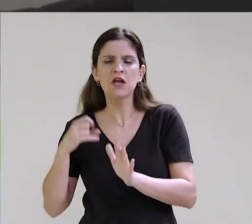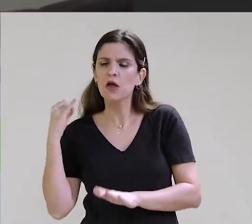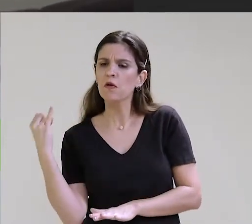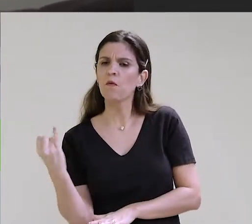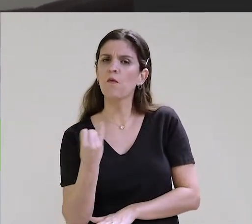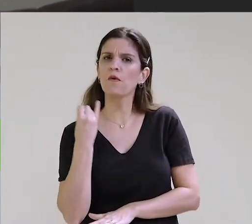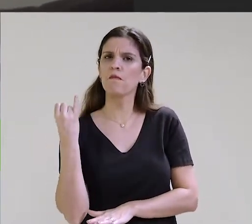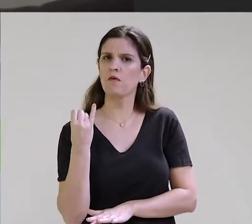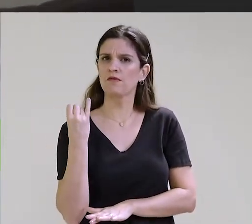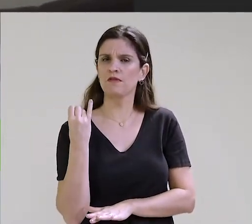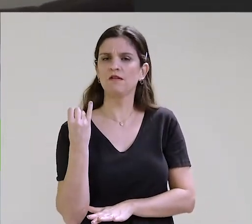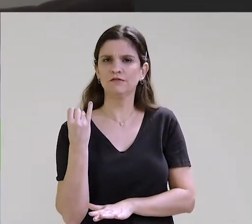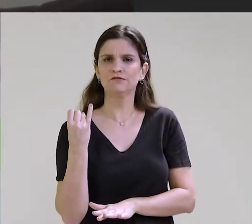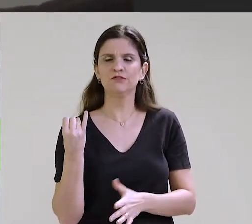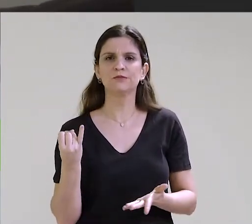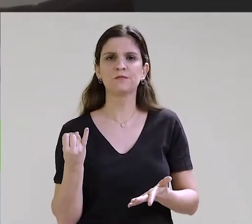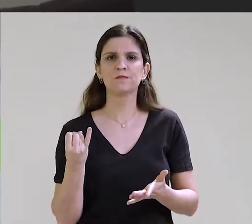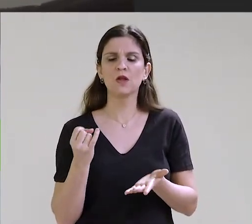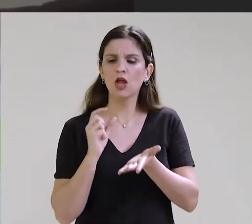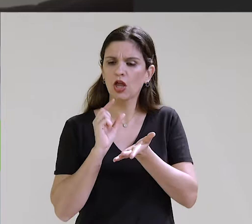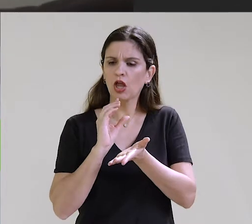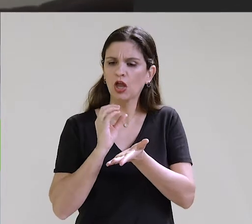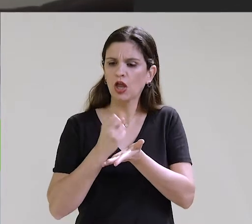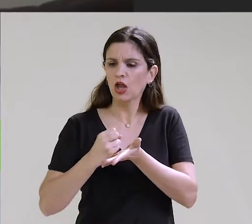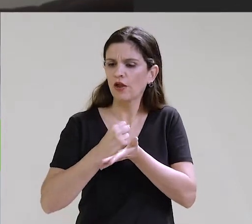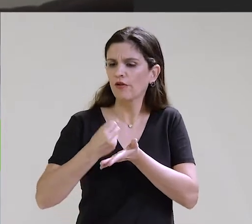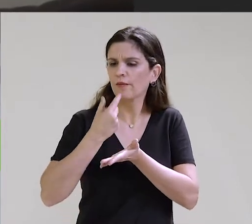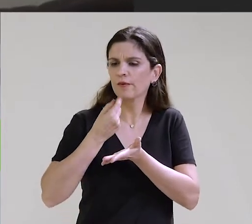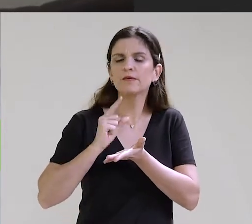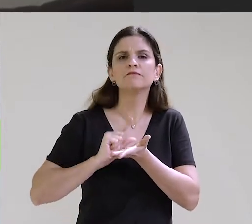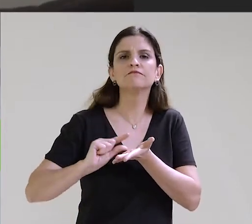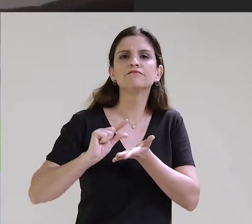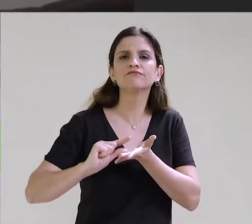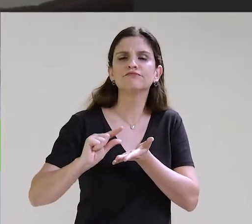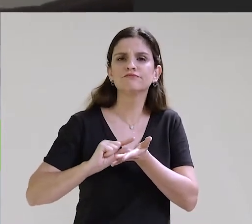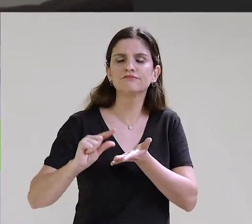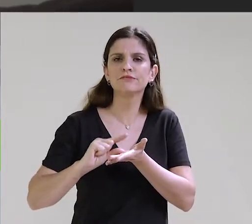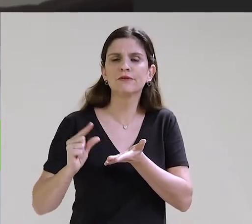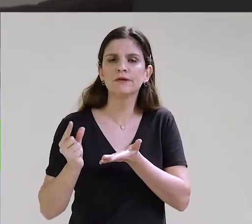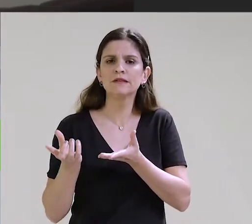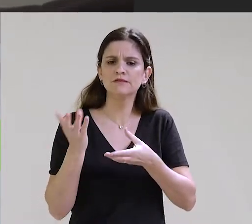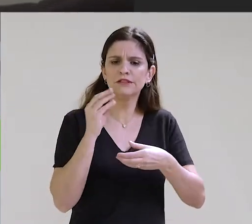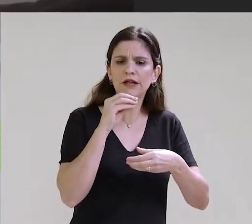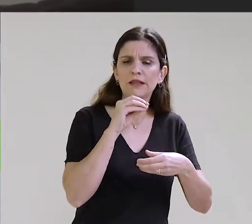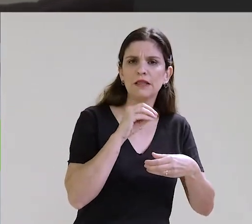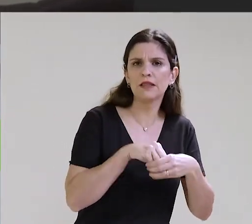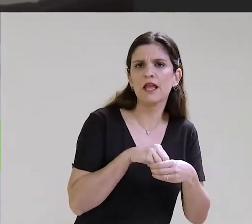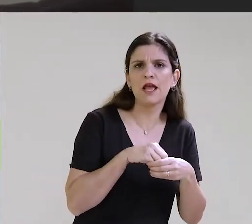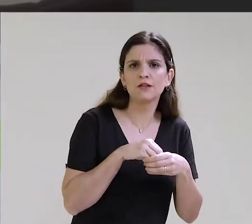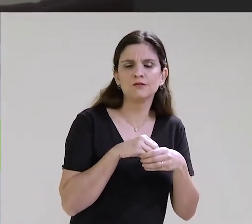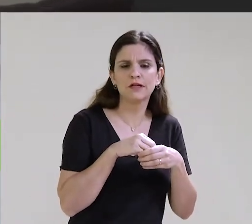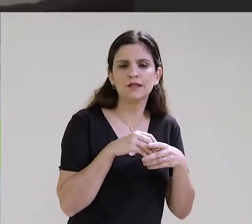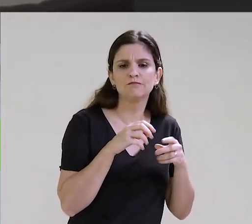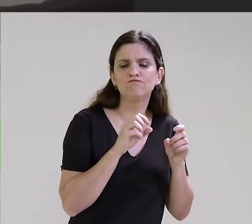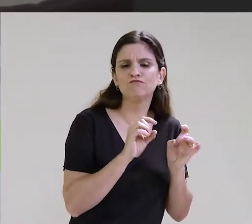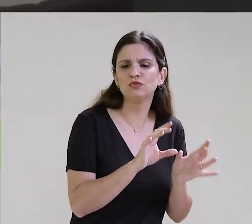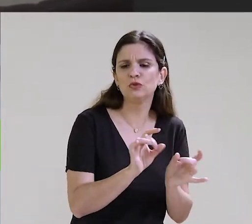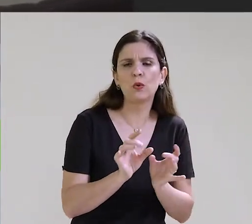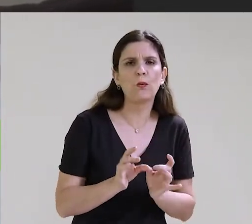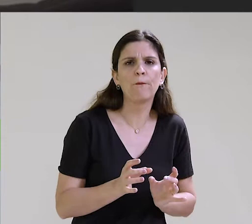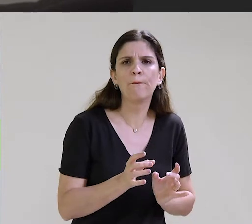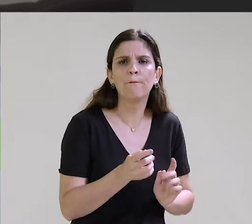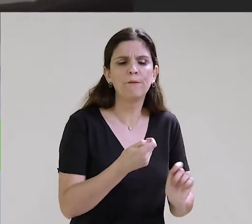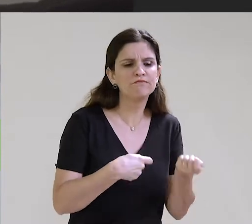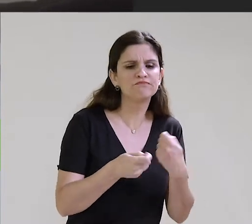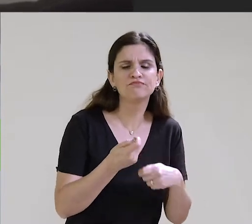É claro que o medicamento homeopático, ele não está inserido dentro de um mercado